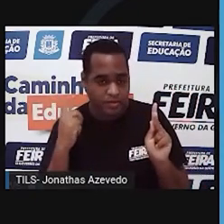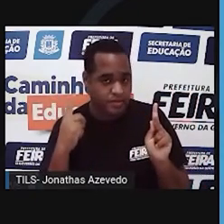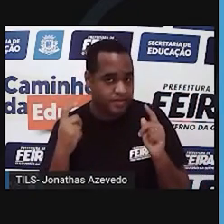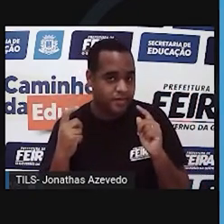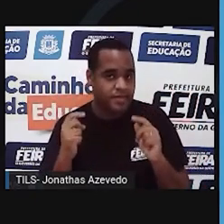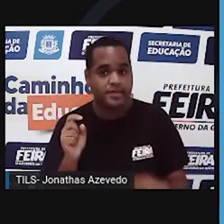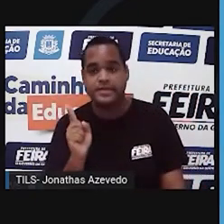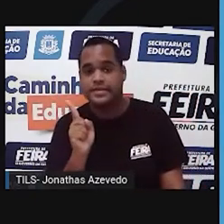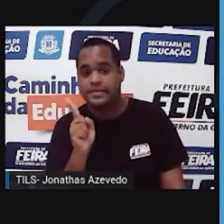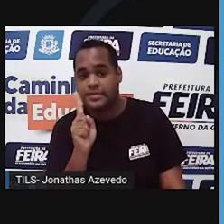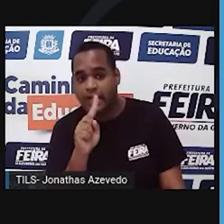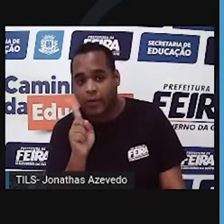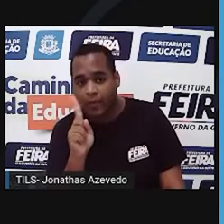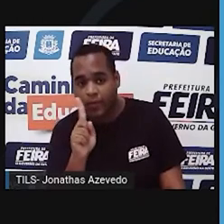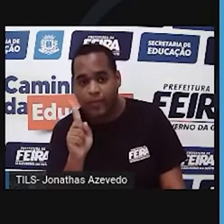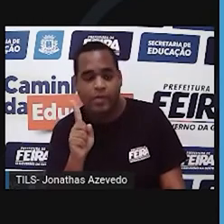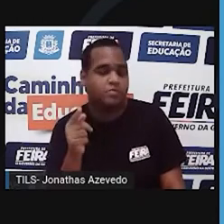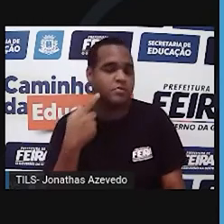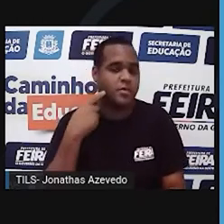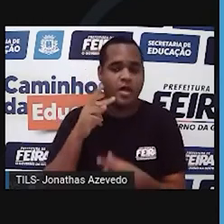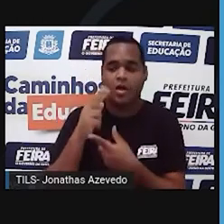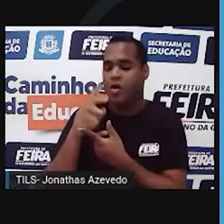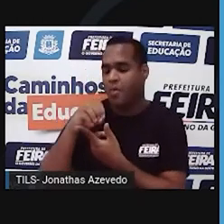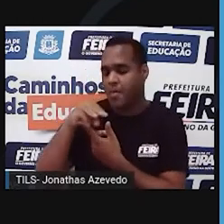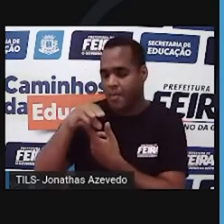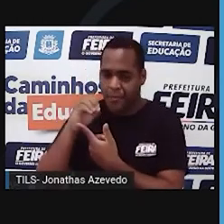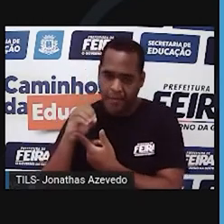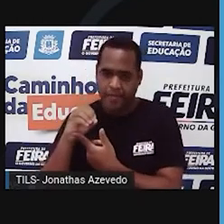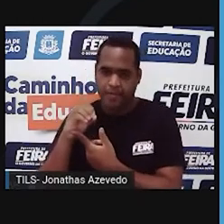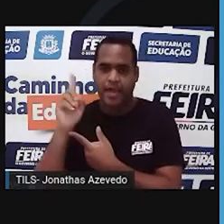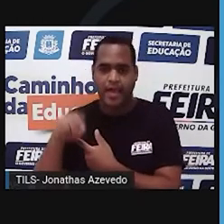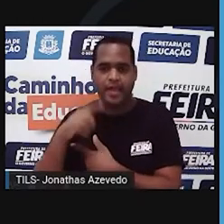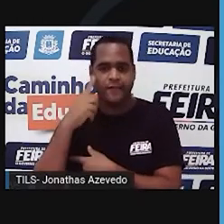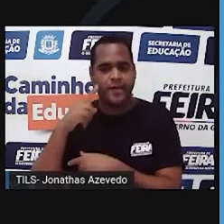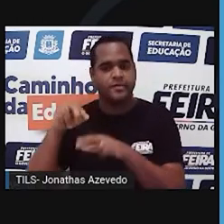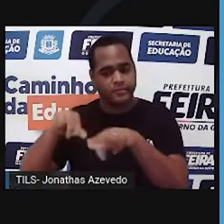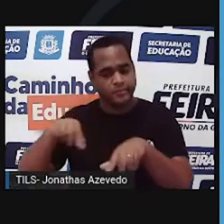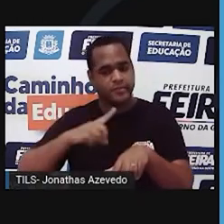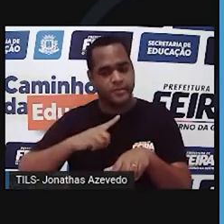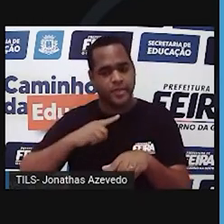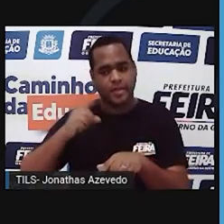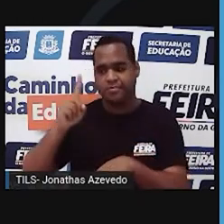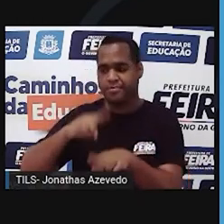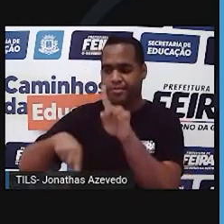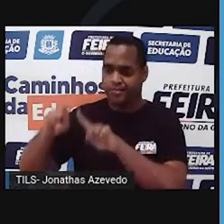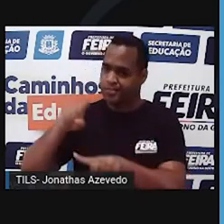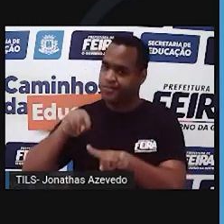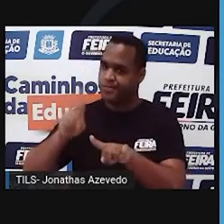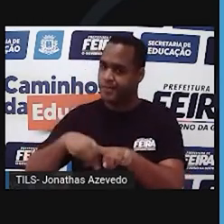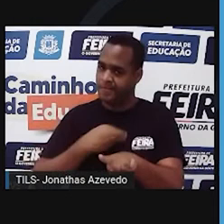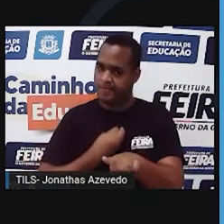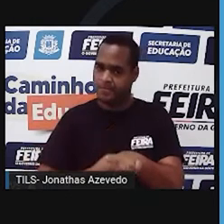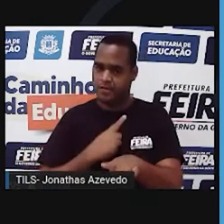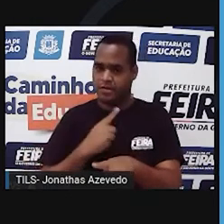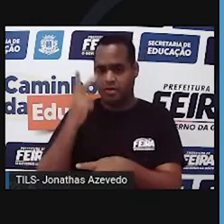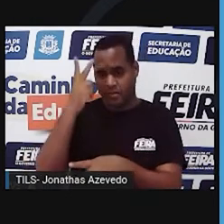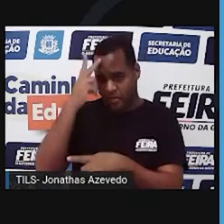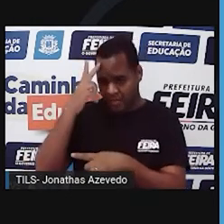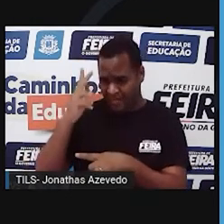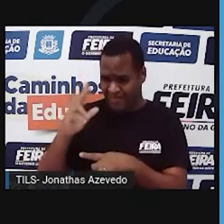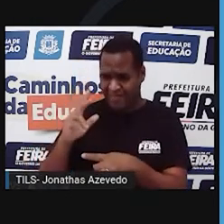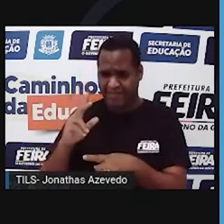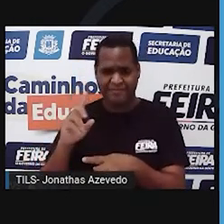Não! A chondroplasia é um tipo de nanismo gerado por um alelo dominante, mas ela é muito rara de ocorrer. Se você